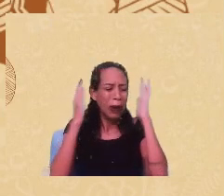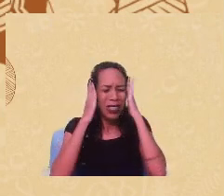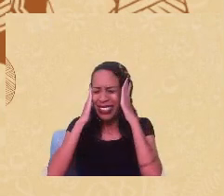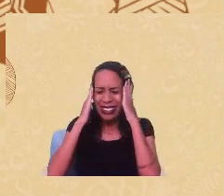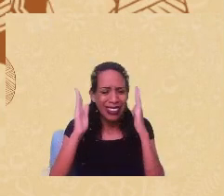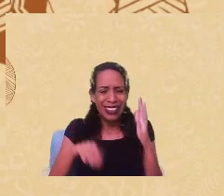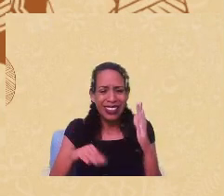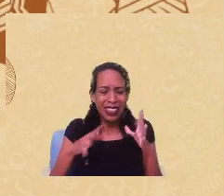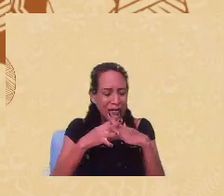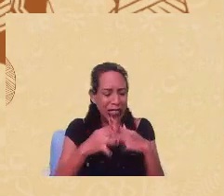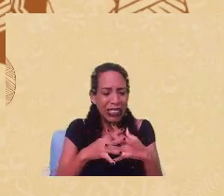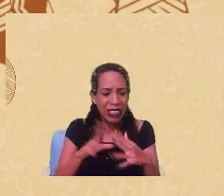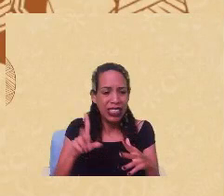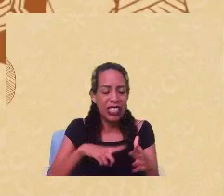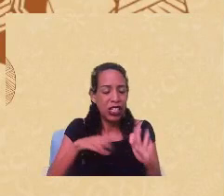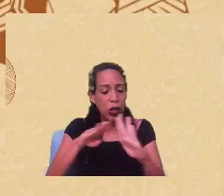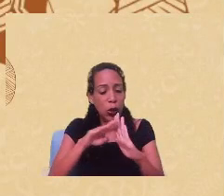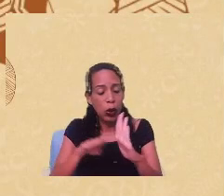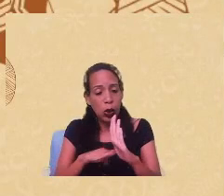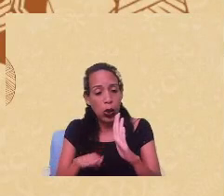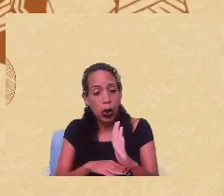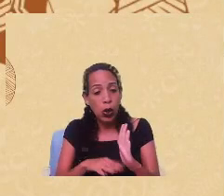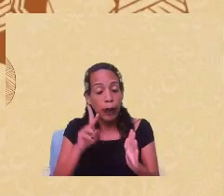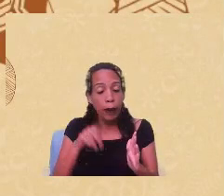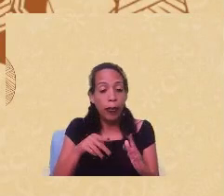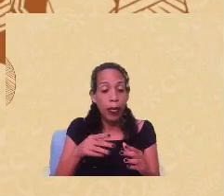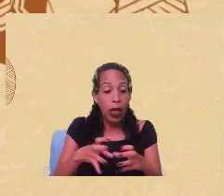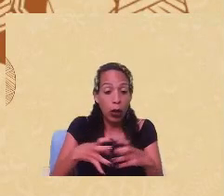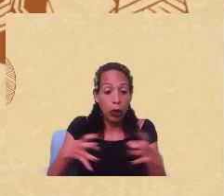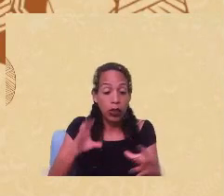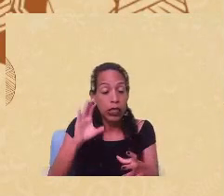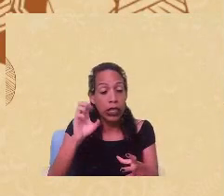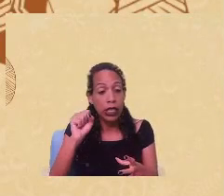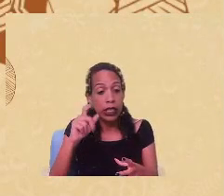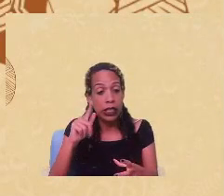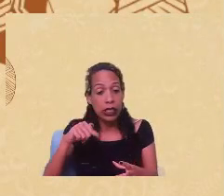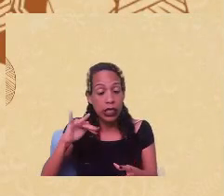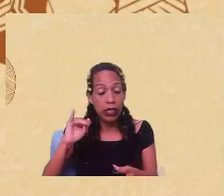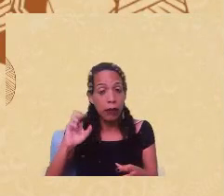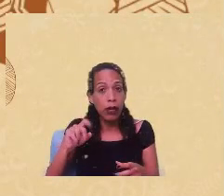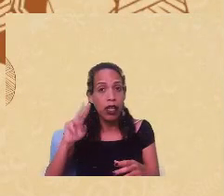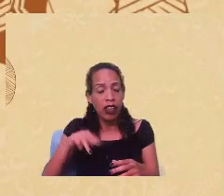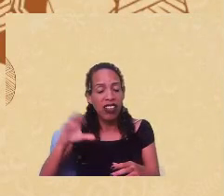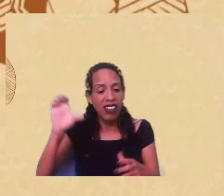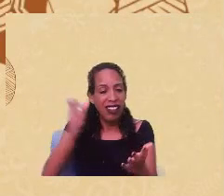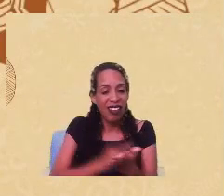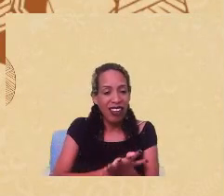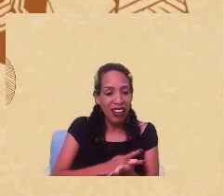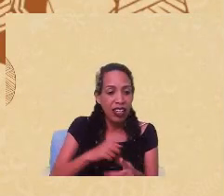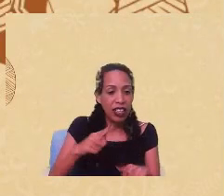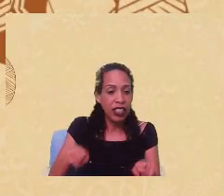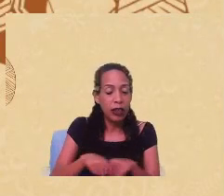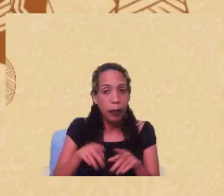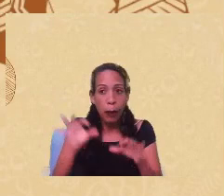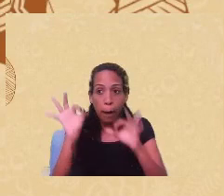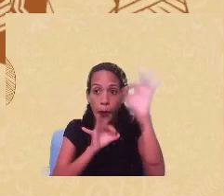sendo uma postulação de Hipócrates que a causa da histeria fosse um movimento irregular de sangue do útero para o cérebro.